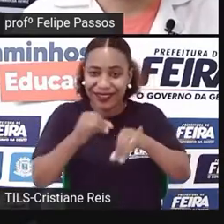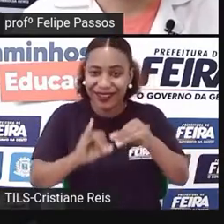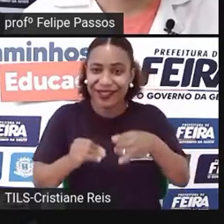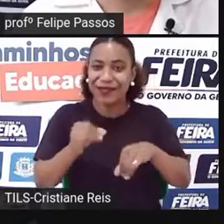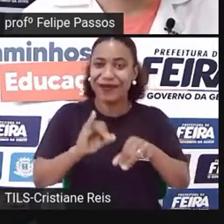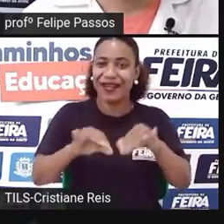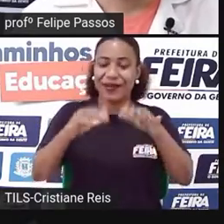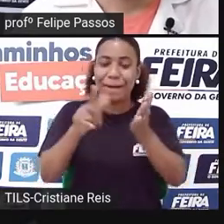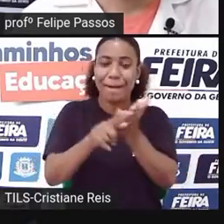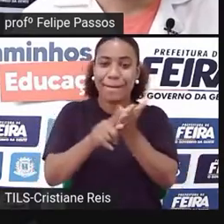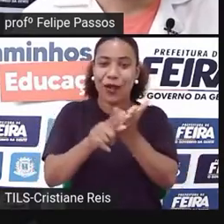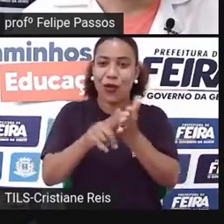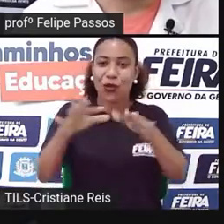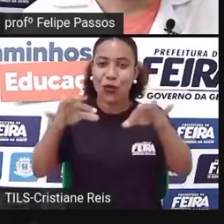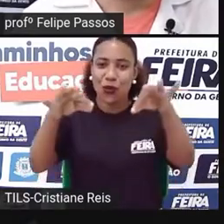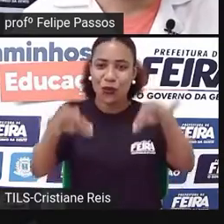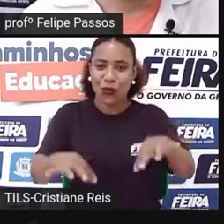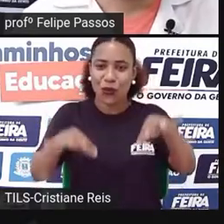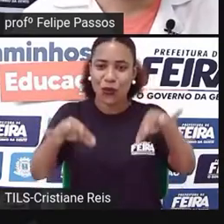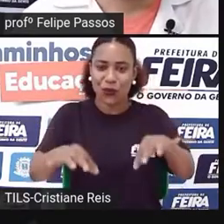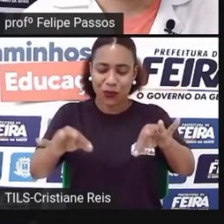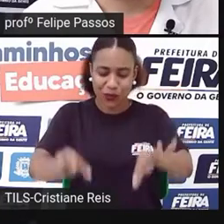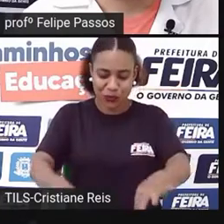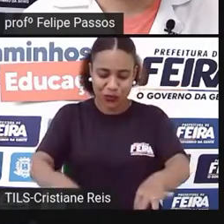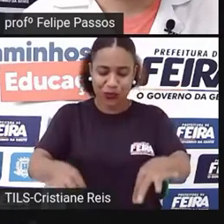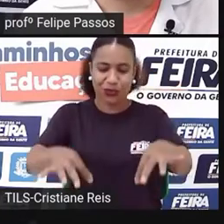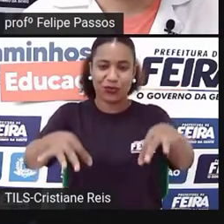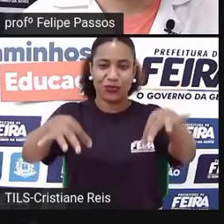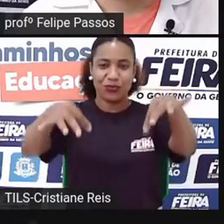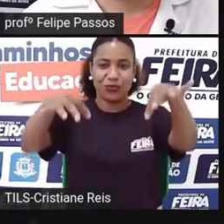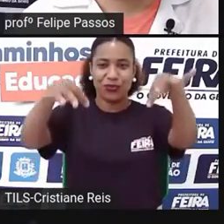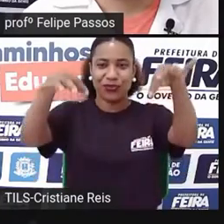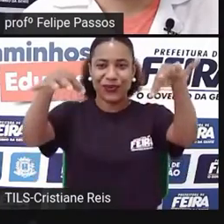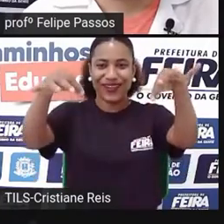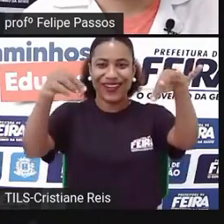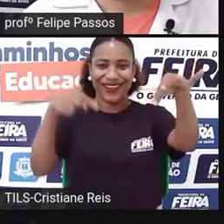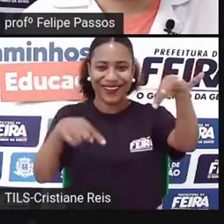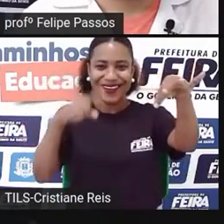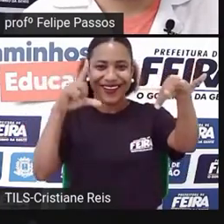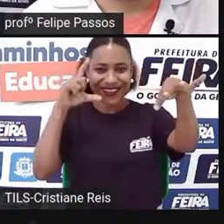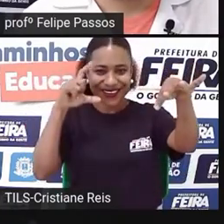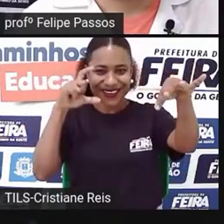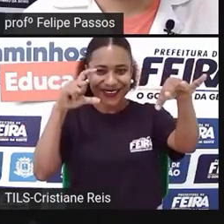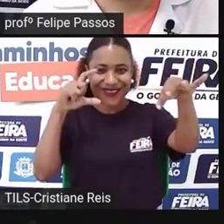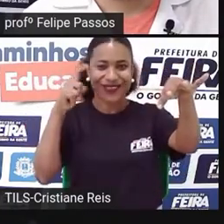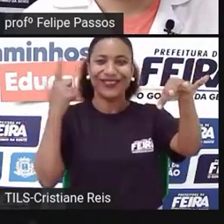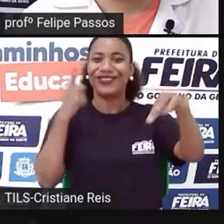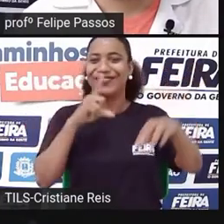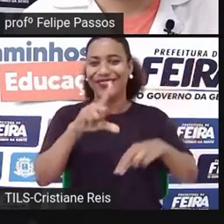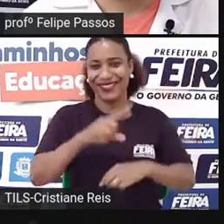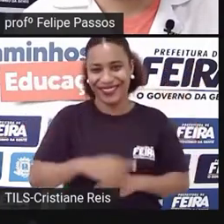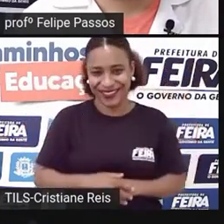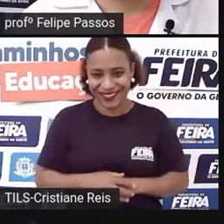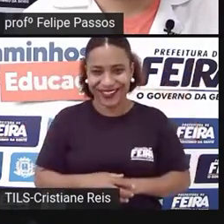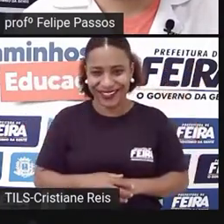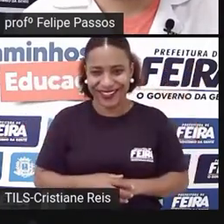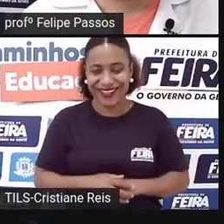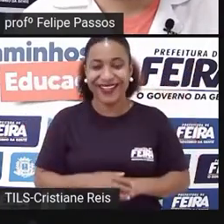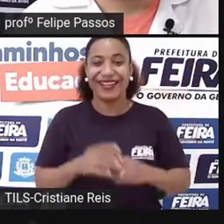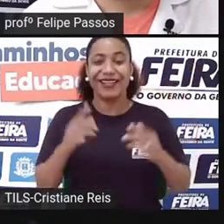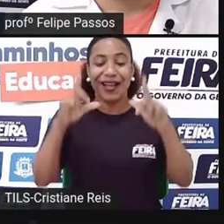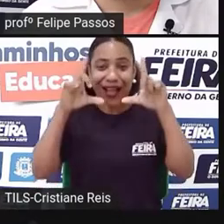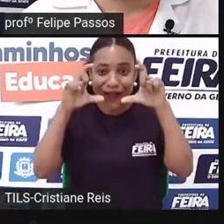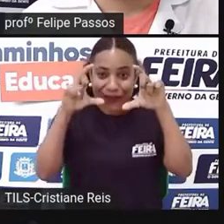fotografar de uma forma bem mais rápida e aí acontece a fotografia quase do jeito que a gente vê hoje.